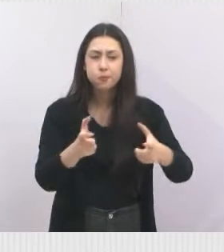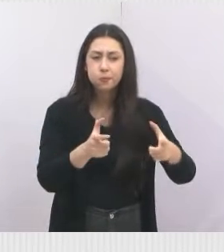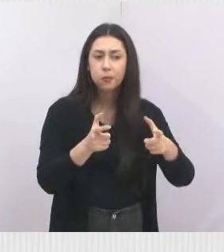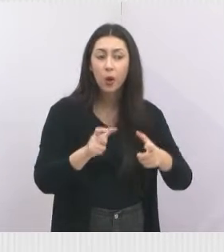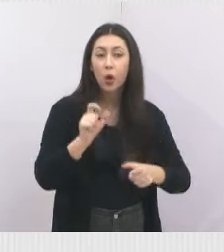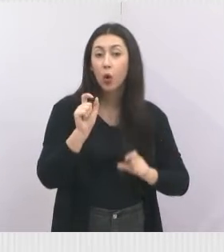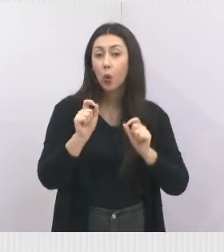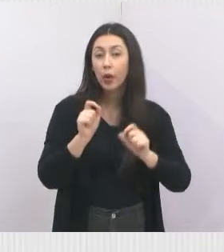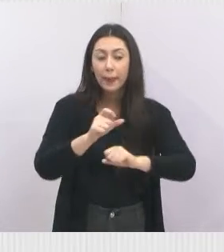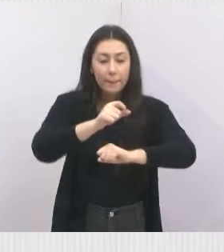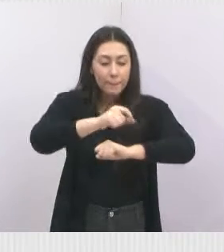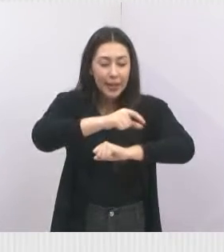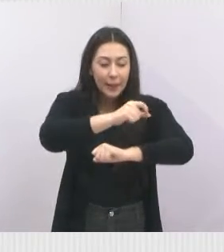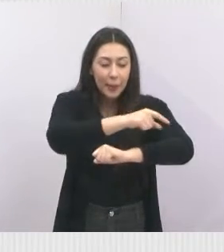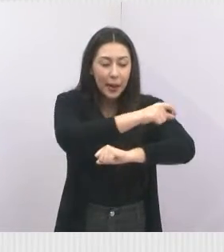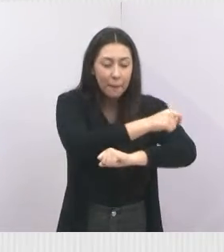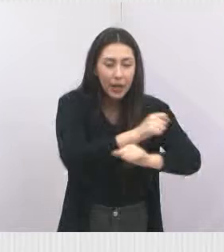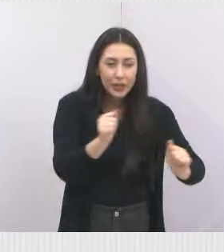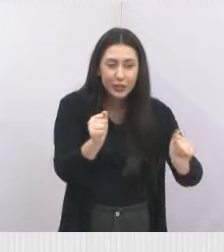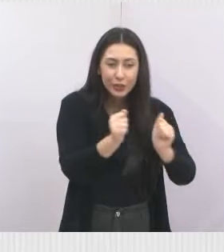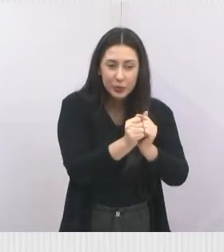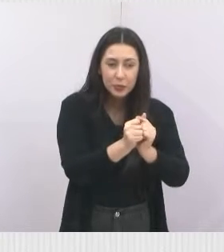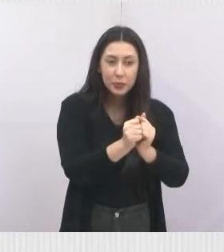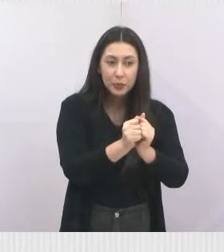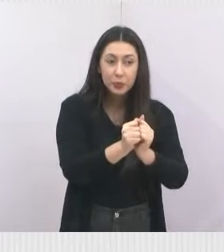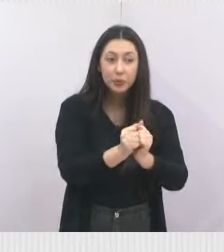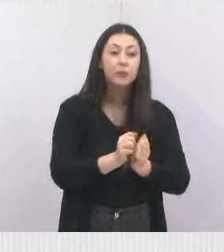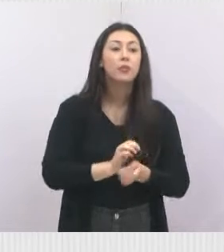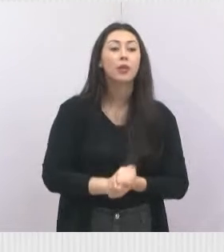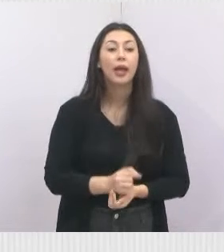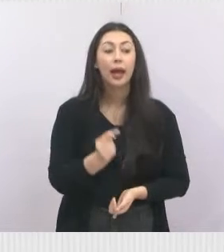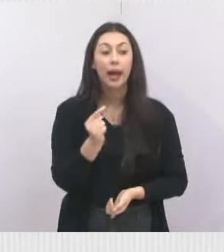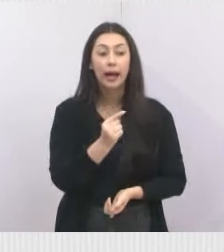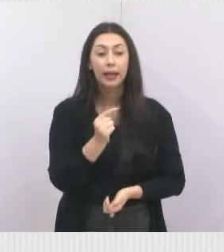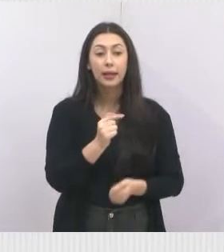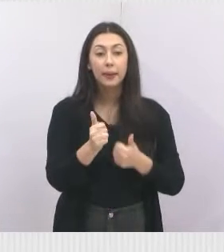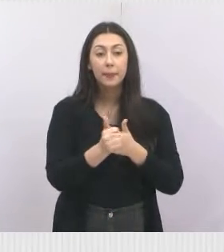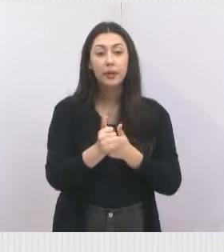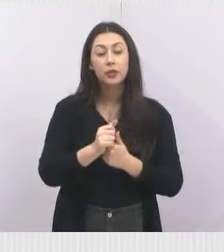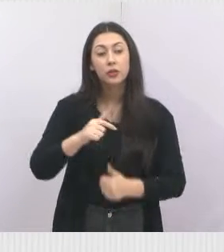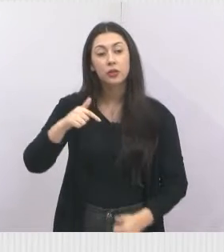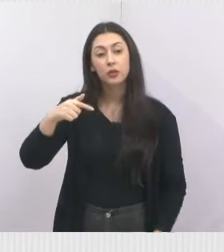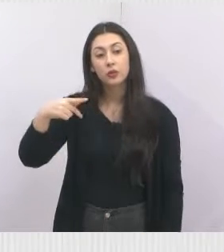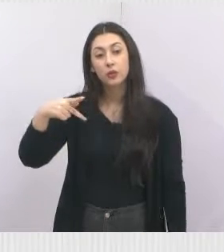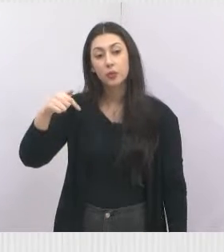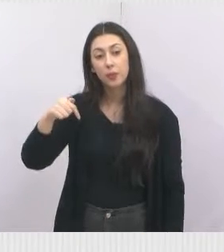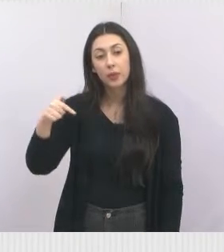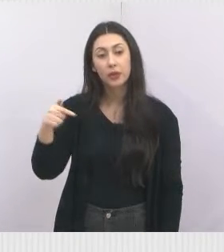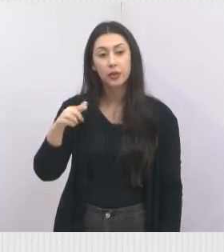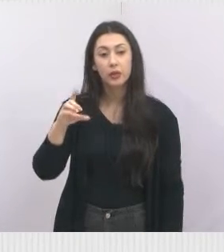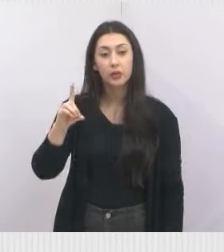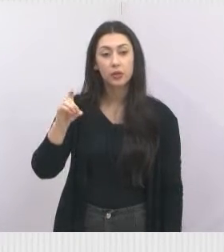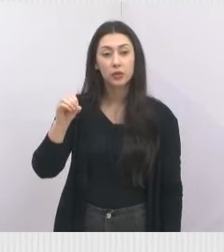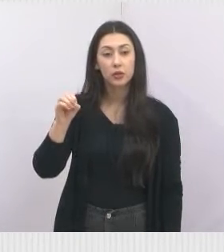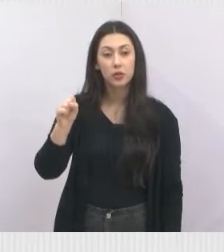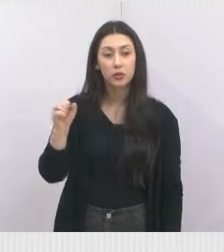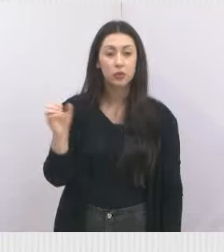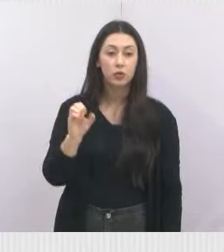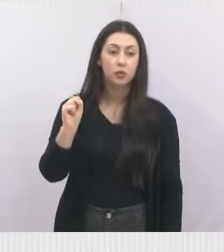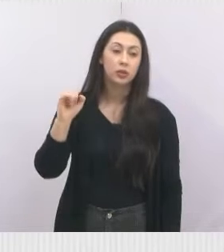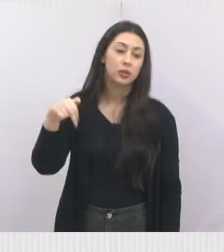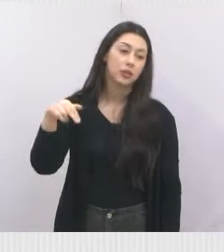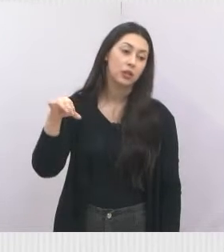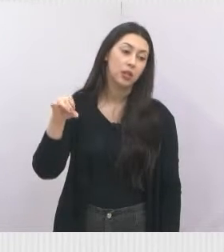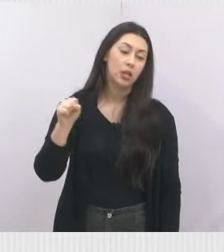o projeto da Horta, a Horta Comunitária. Nessa ocasião, ali no Parque dos Sinos, a Roseli, esposa do